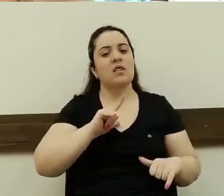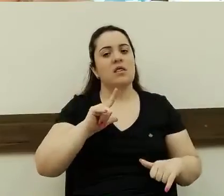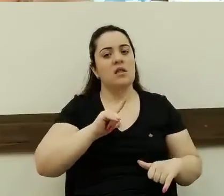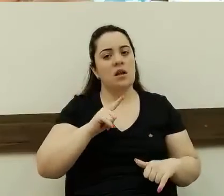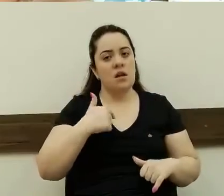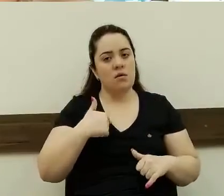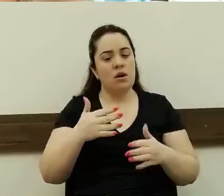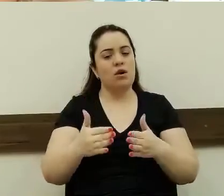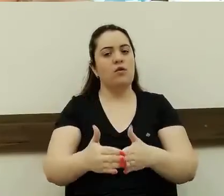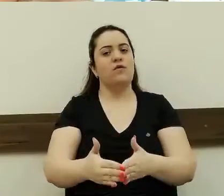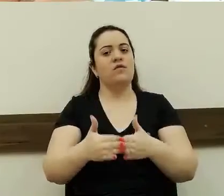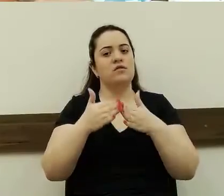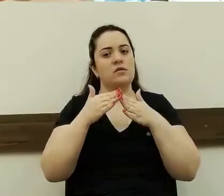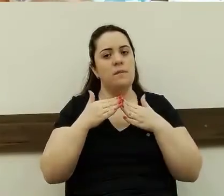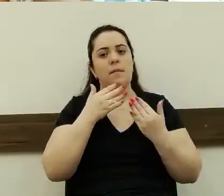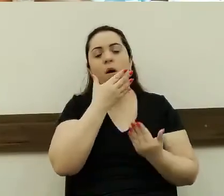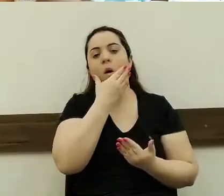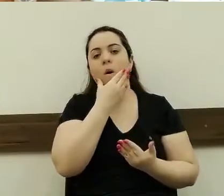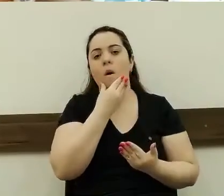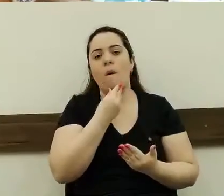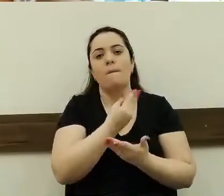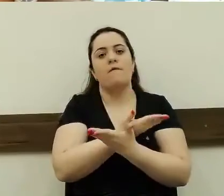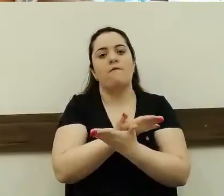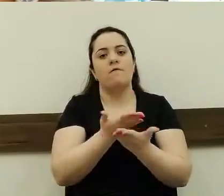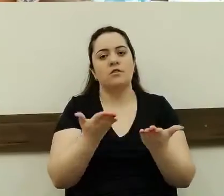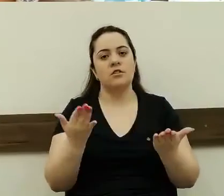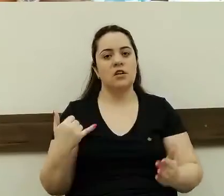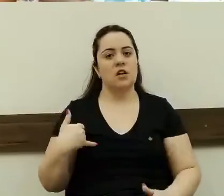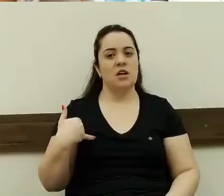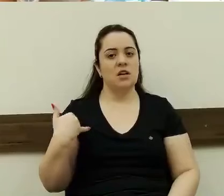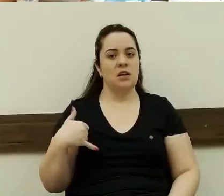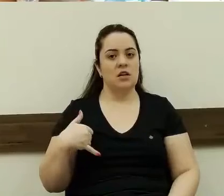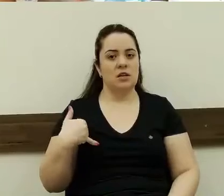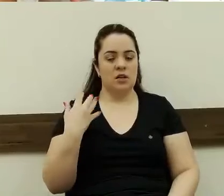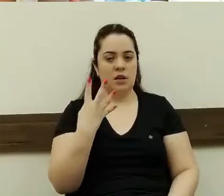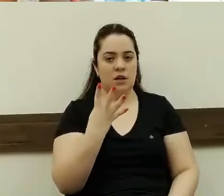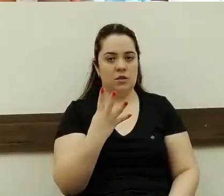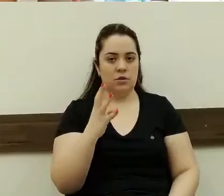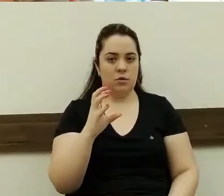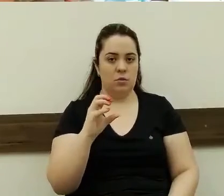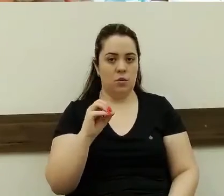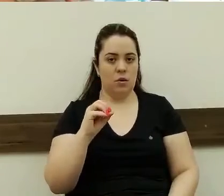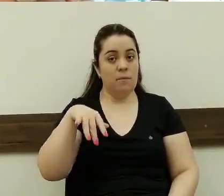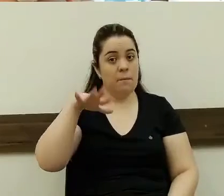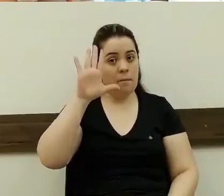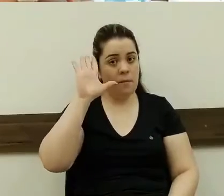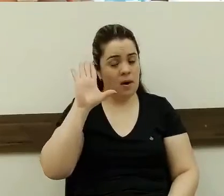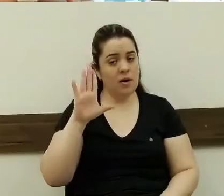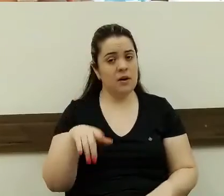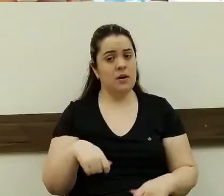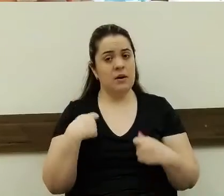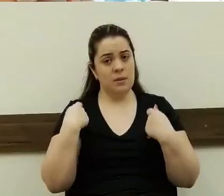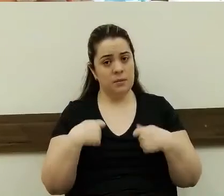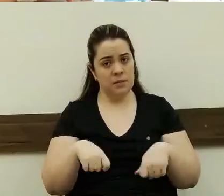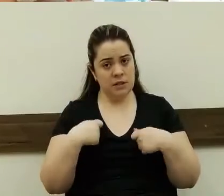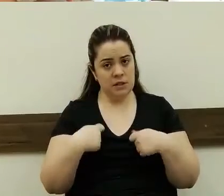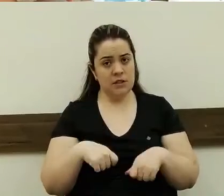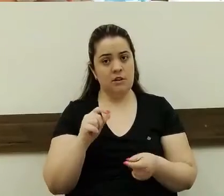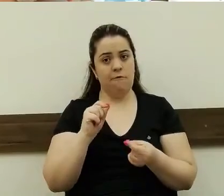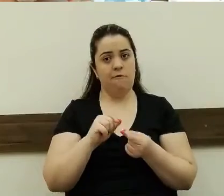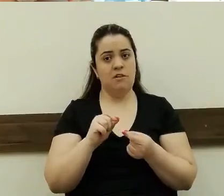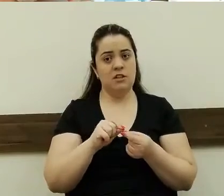quero fazer um apelo para você, homem, acima de 40 anos, que faça esse exame.